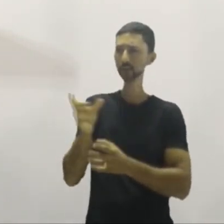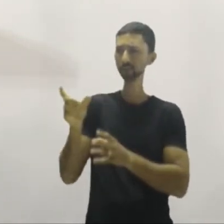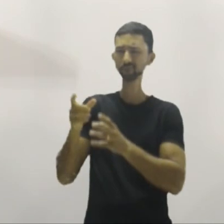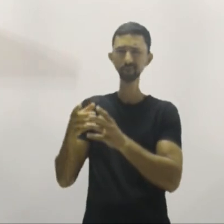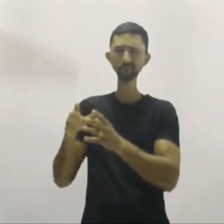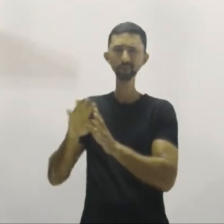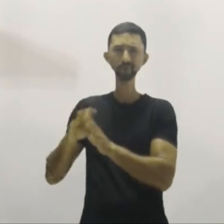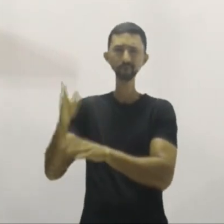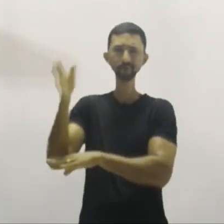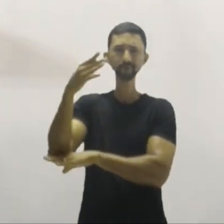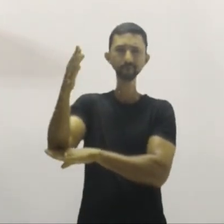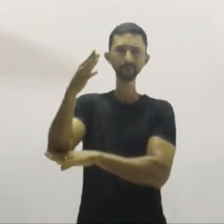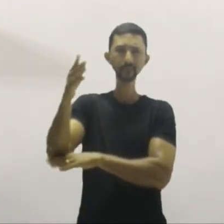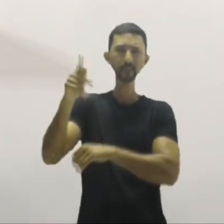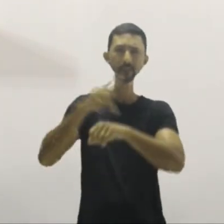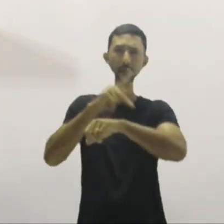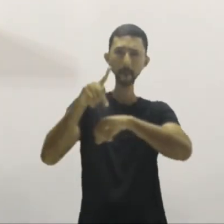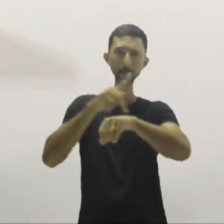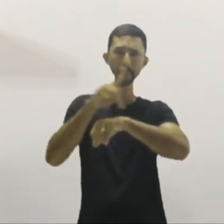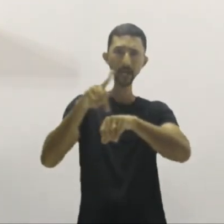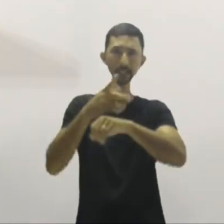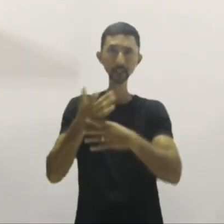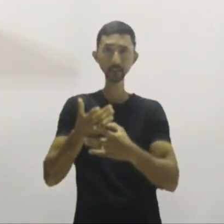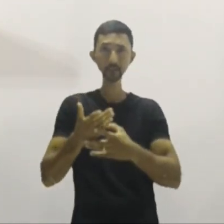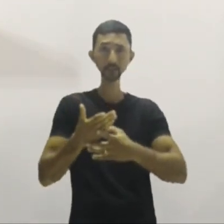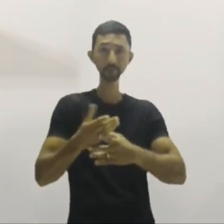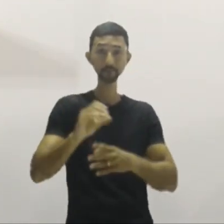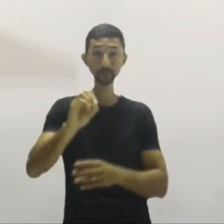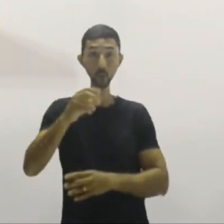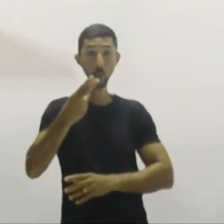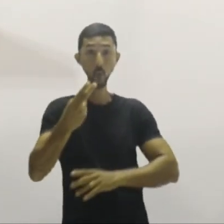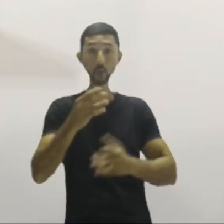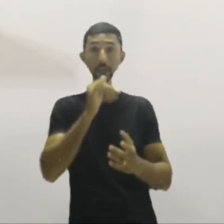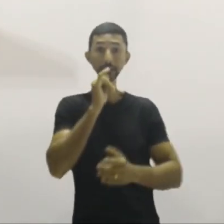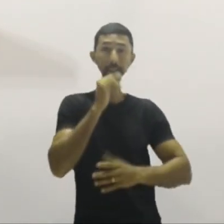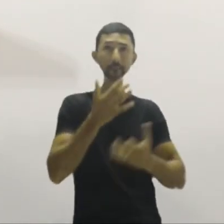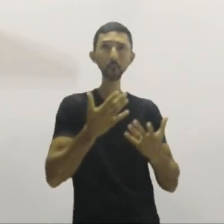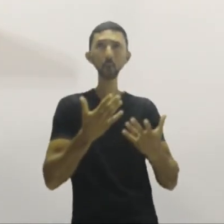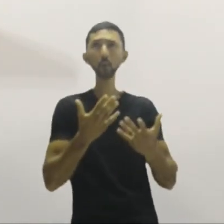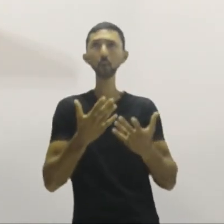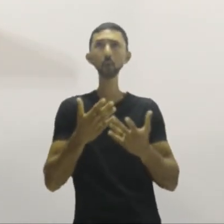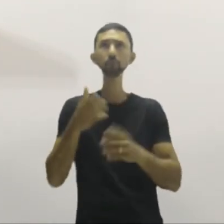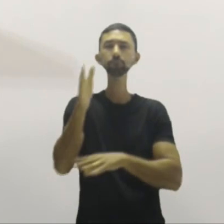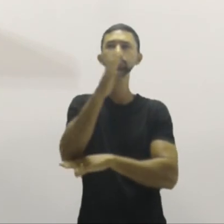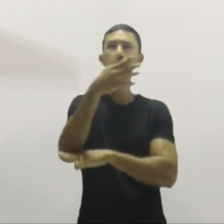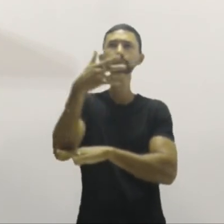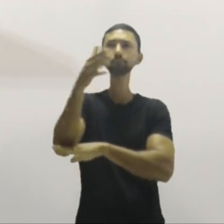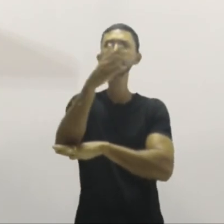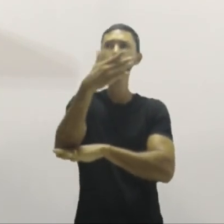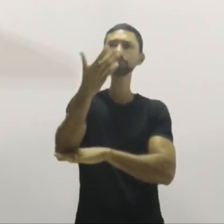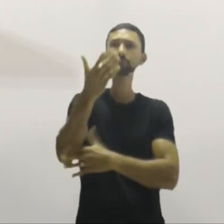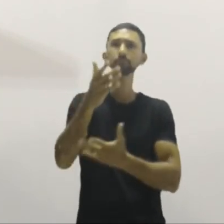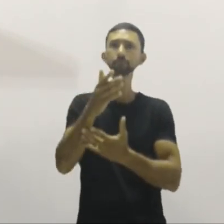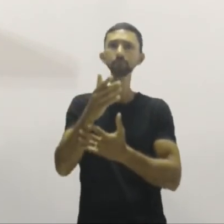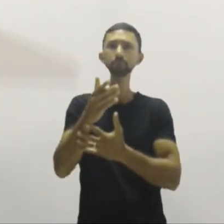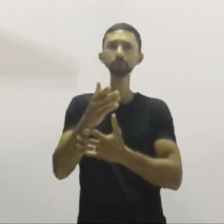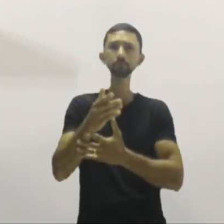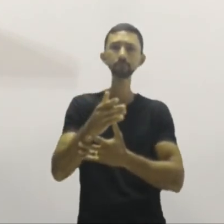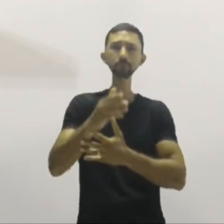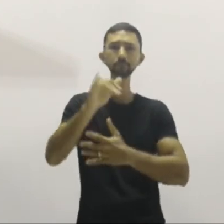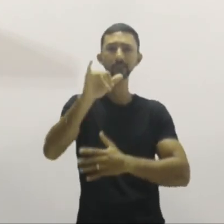menos a bandeira do Chipre, que é um país, ou quem sabe a bandeira, por exemplo, da